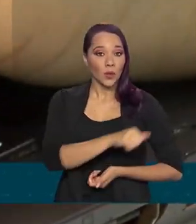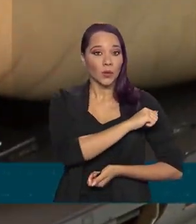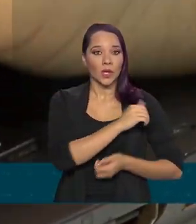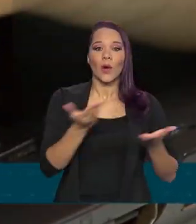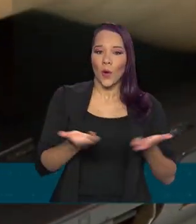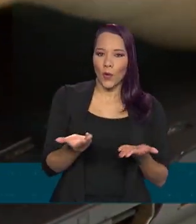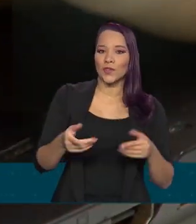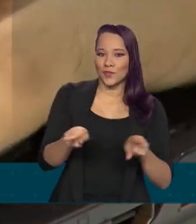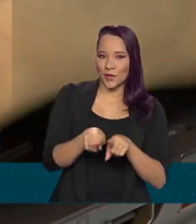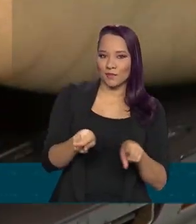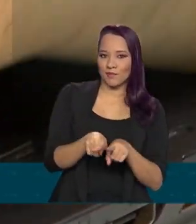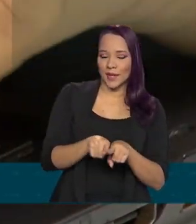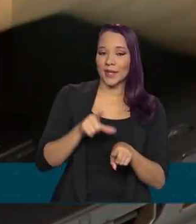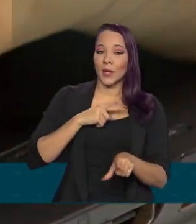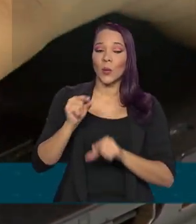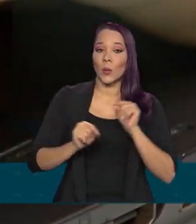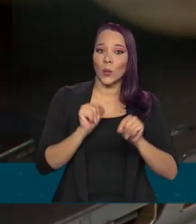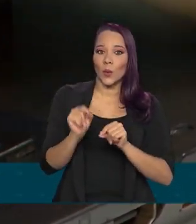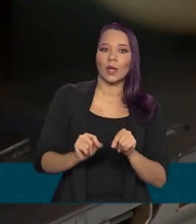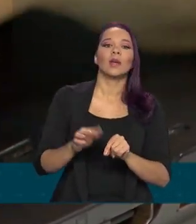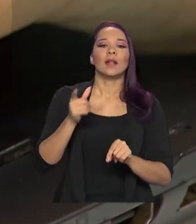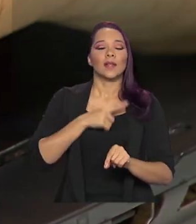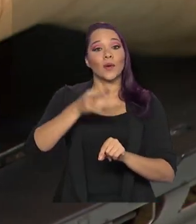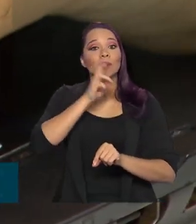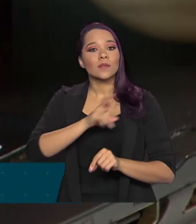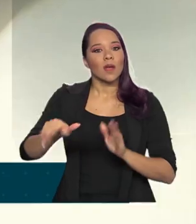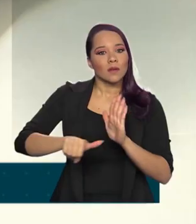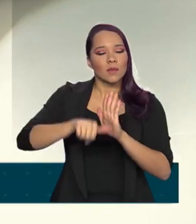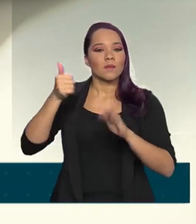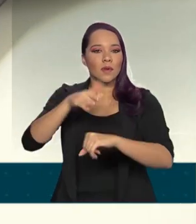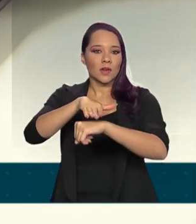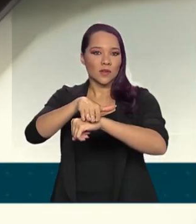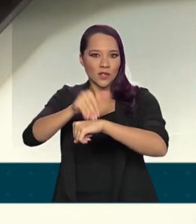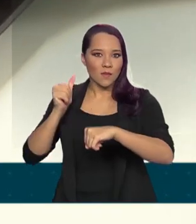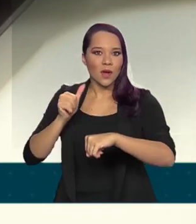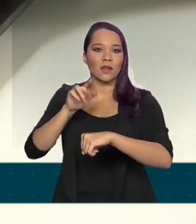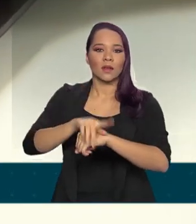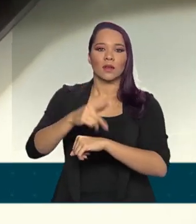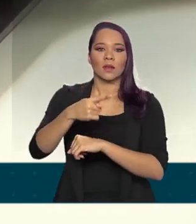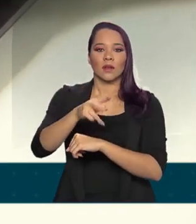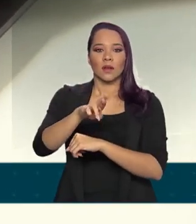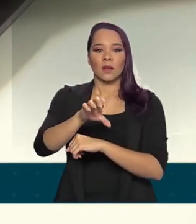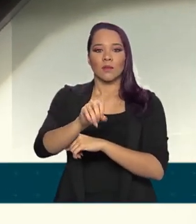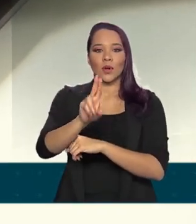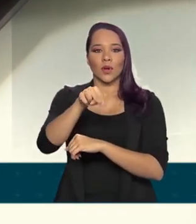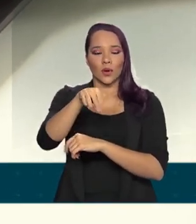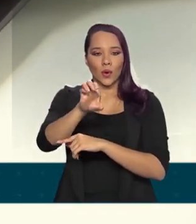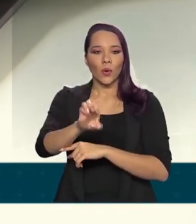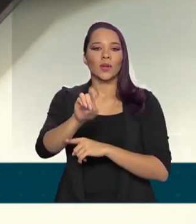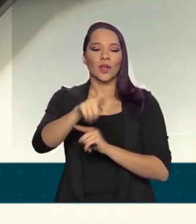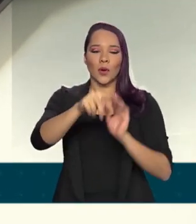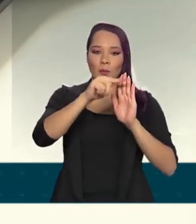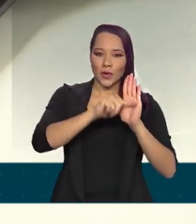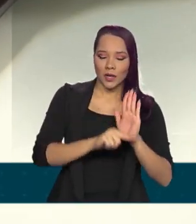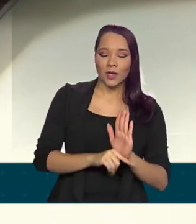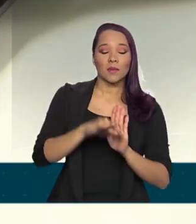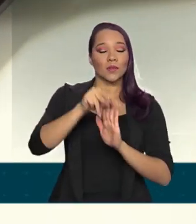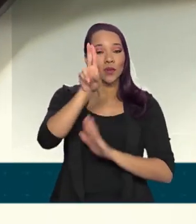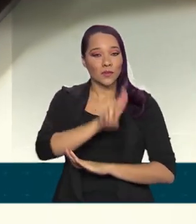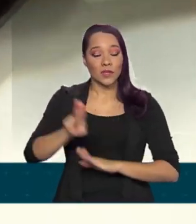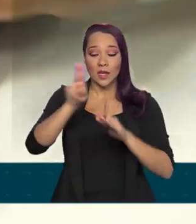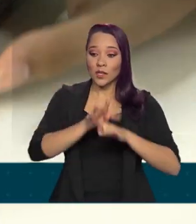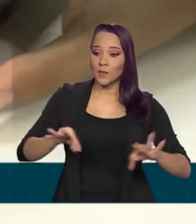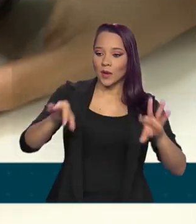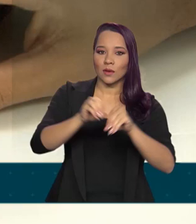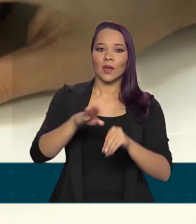hoje também, sai o resultado da primeira chamada do ProUni, Programa Universidade para Todos, que